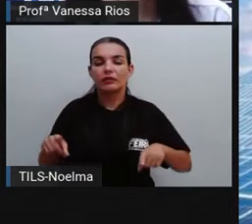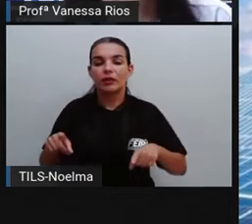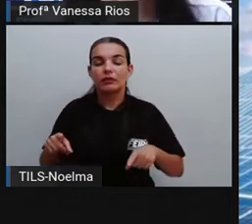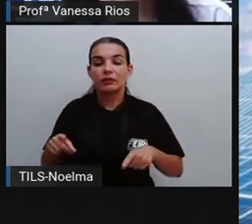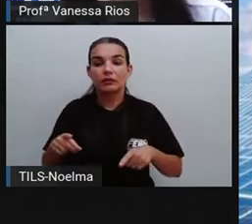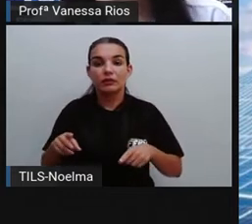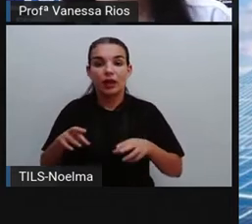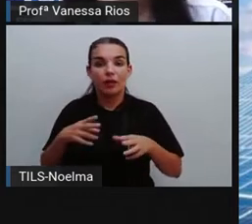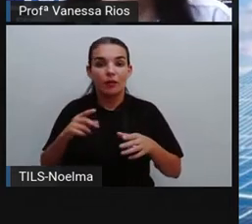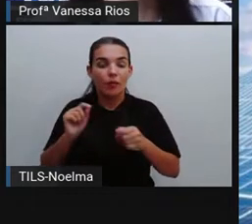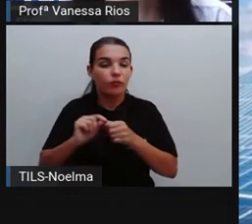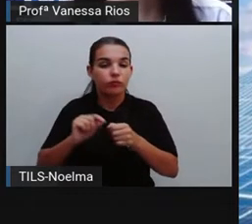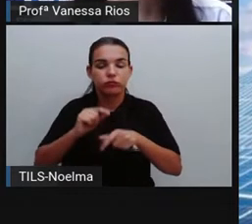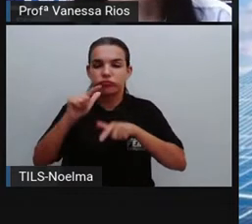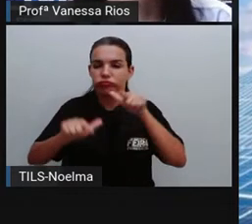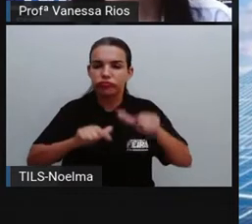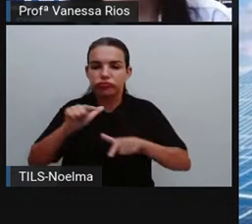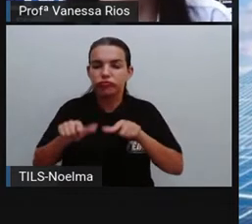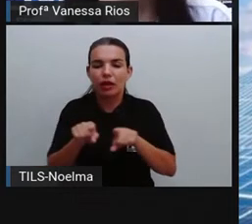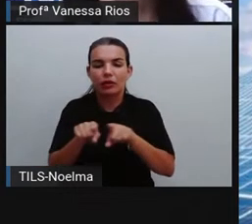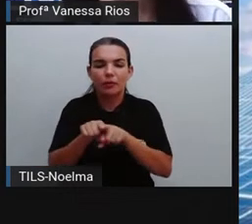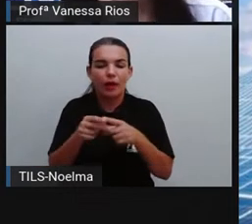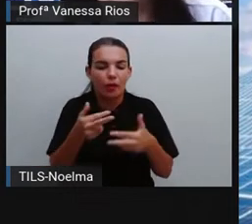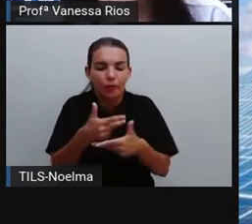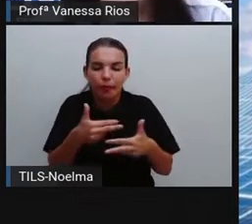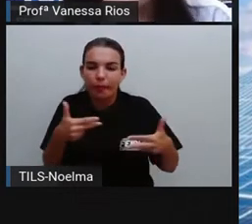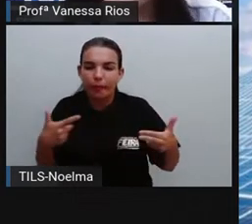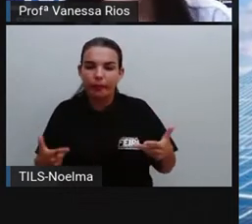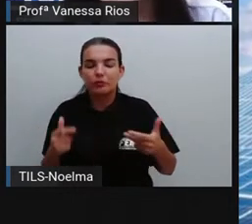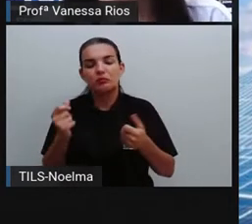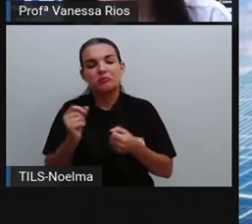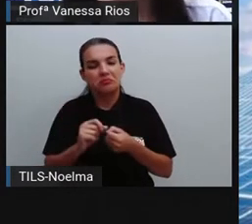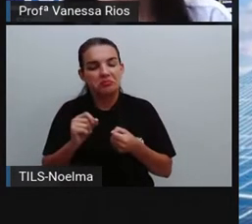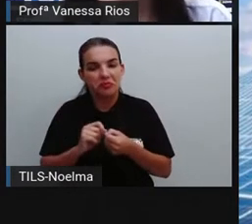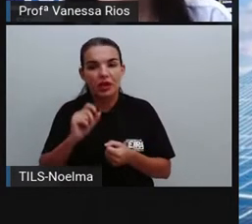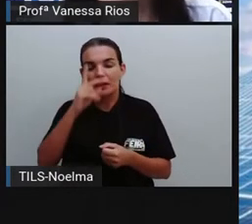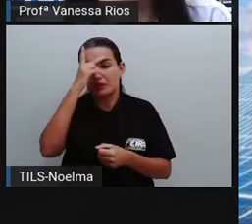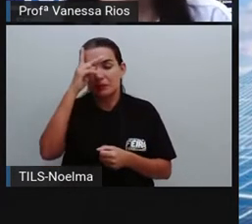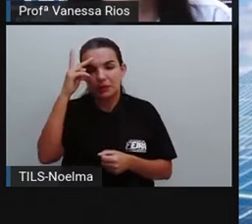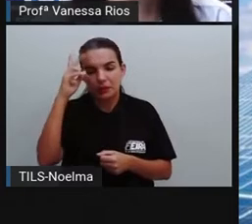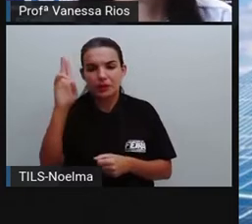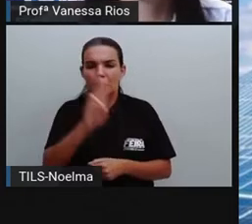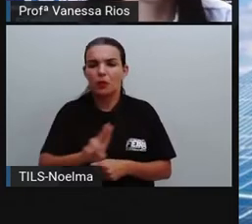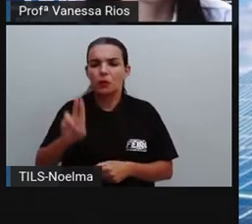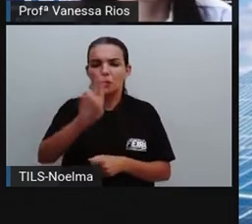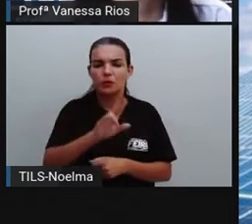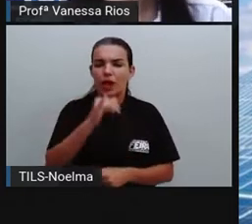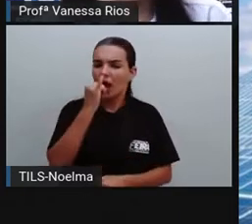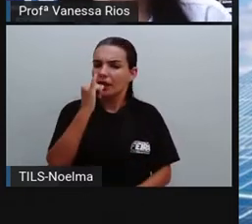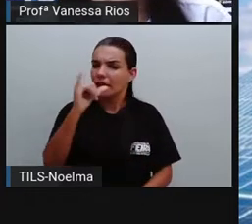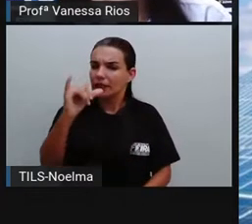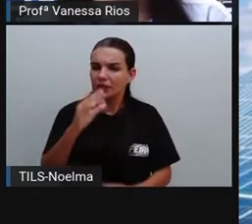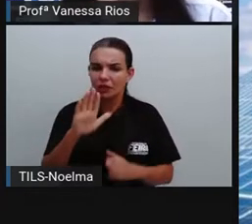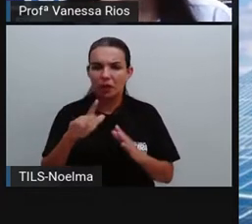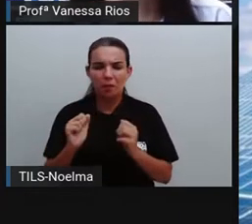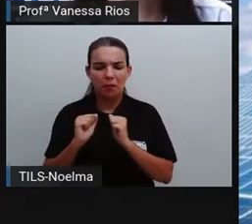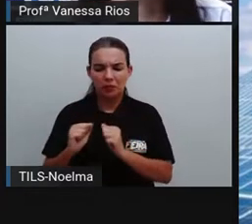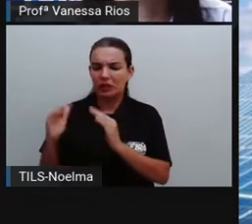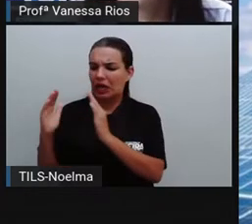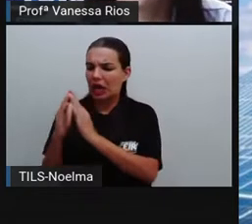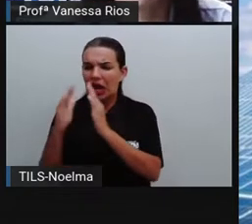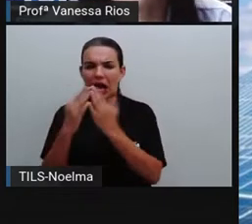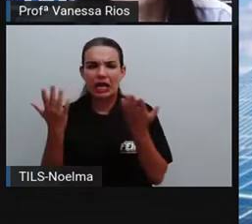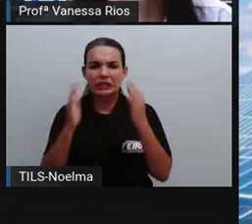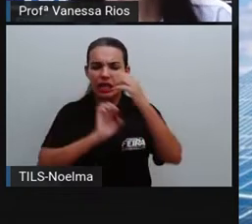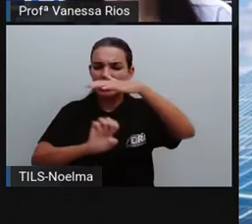né? Para a utilização de diversos equipamentos, em diversas ações que o ser humano precisa desempenhar, na casa, nas